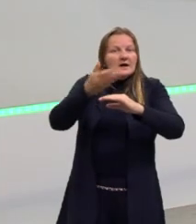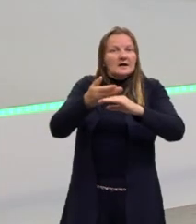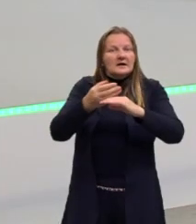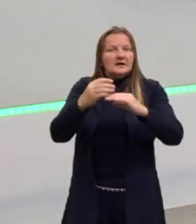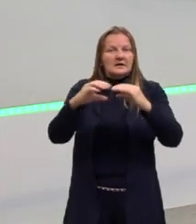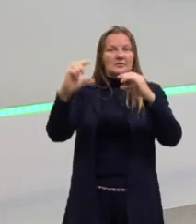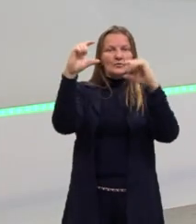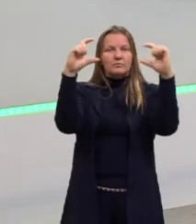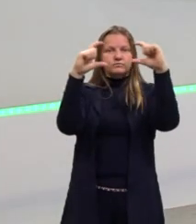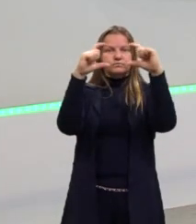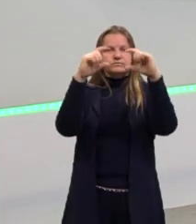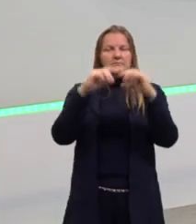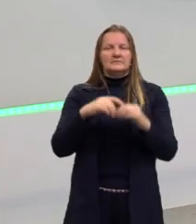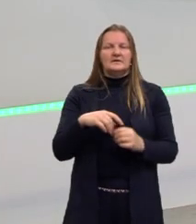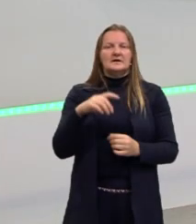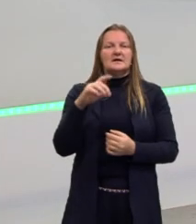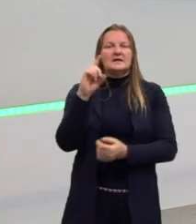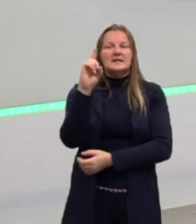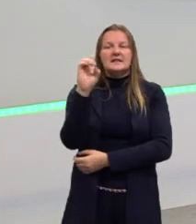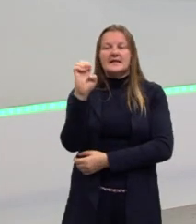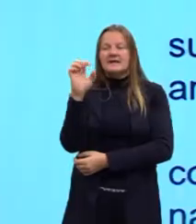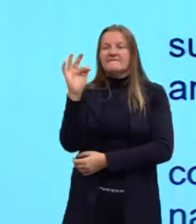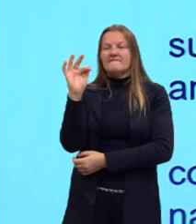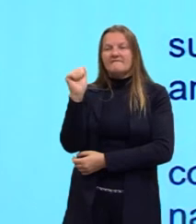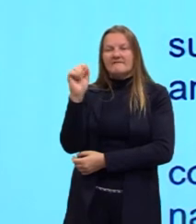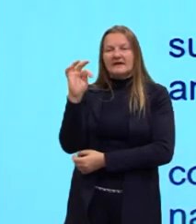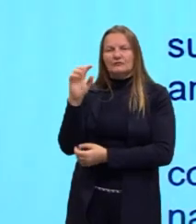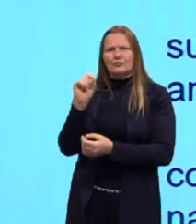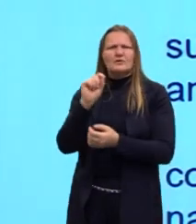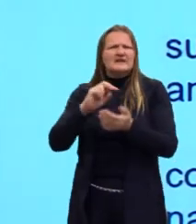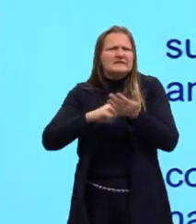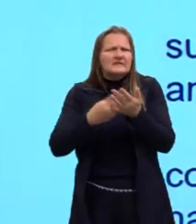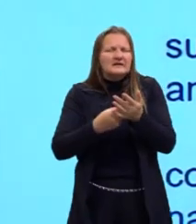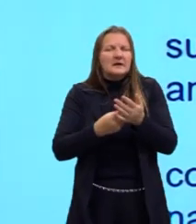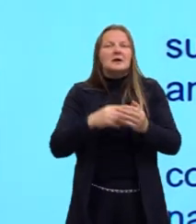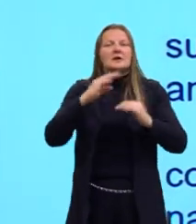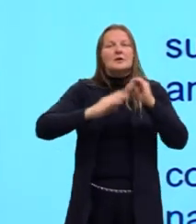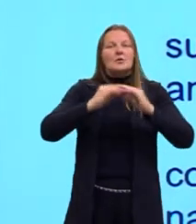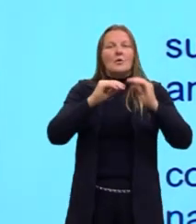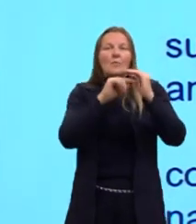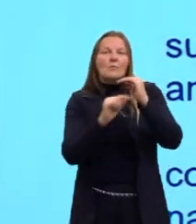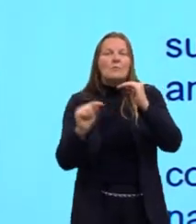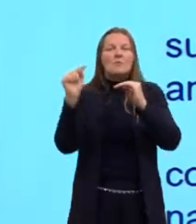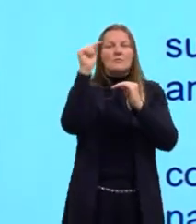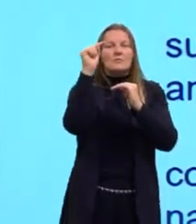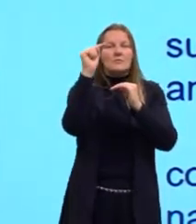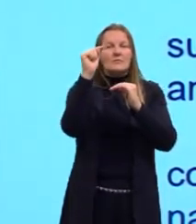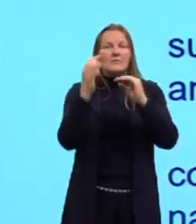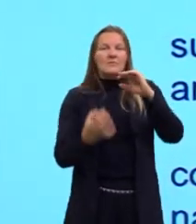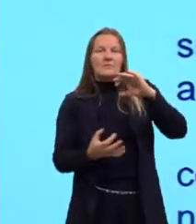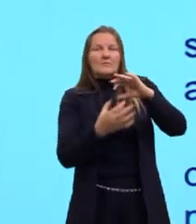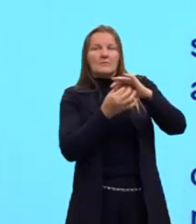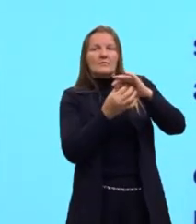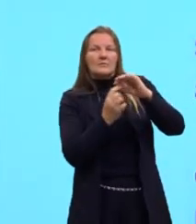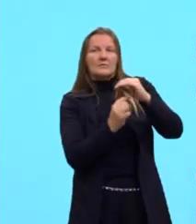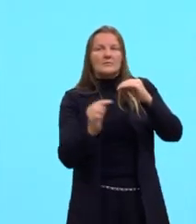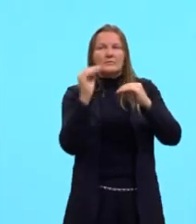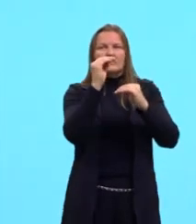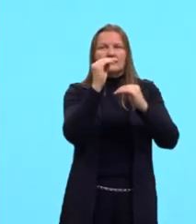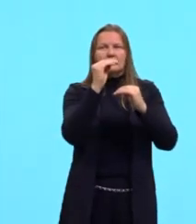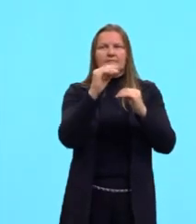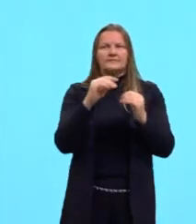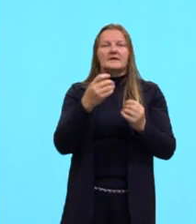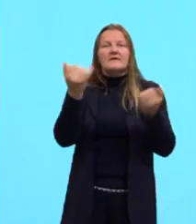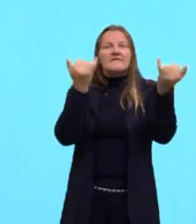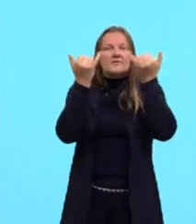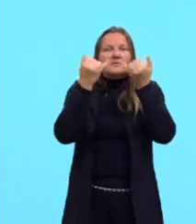Esse in fact seria o de fato. Então, nesse momento aqui, eu estou dizendo que, a partir disso que